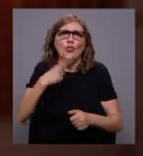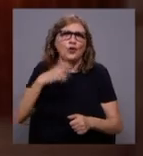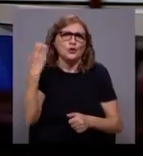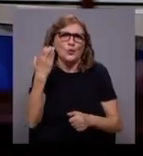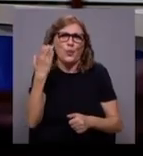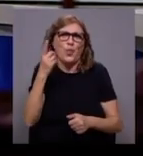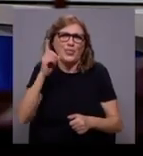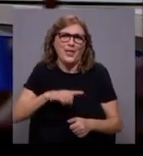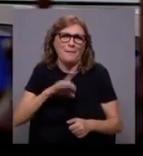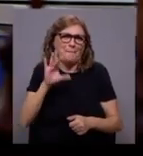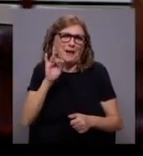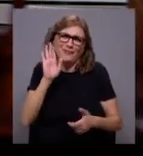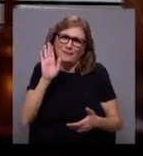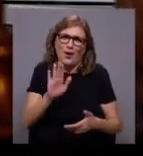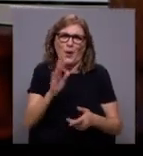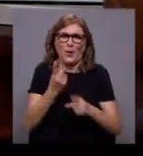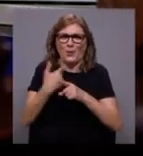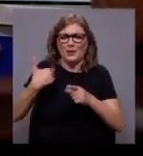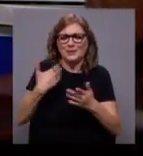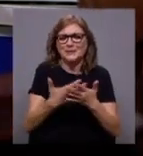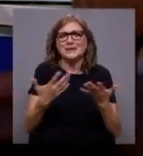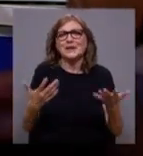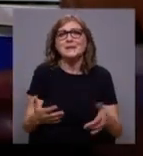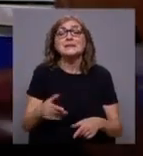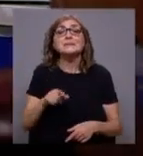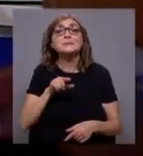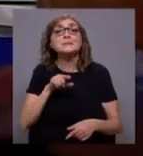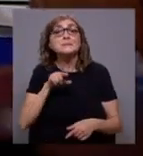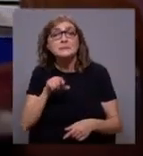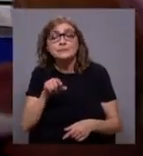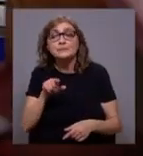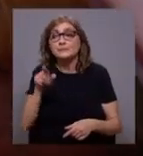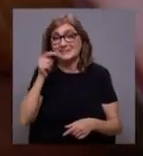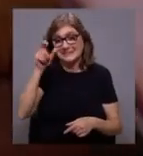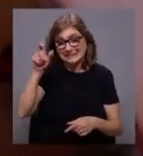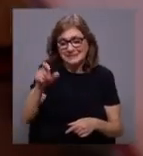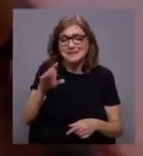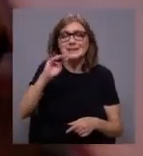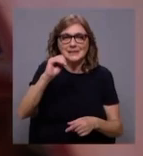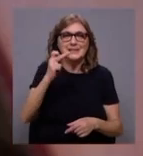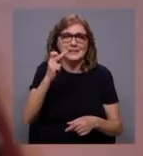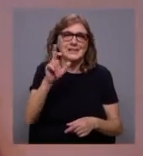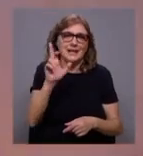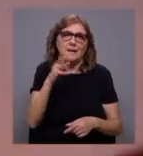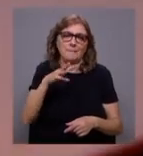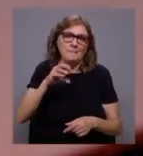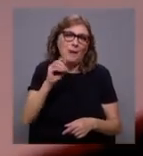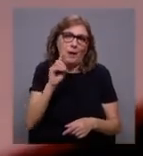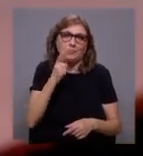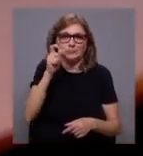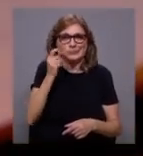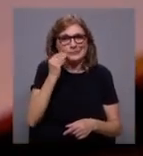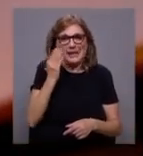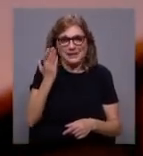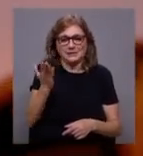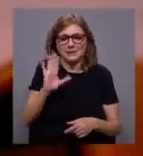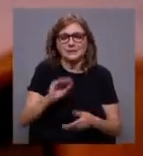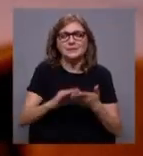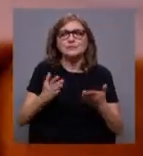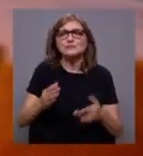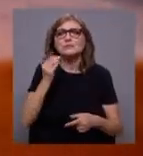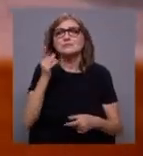num ponto mais vasto. E José Saramago claramente é um desses autores. Como dizia,